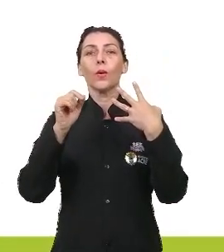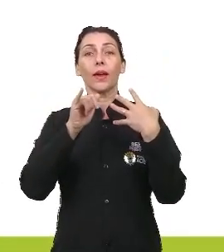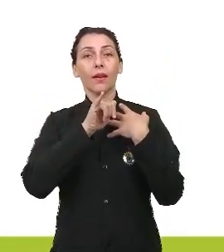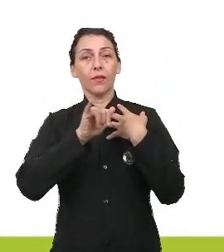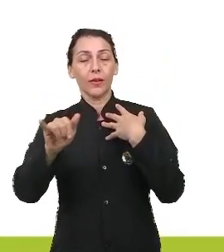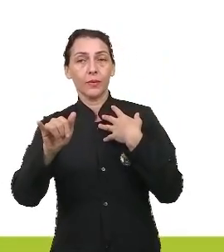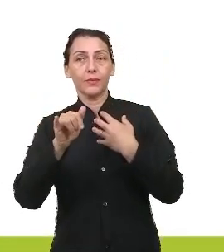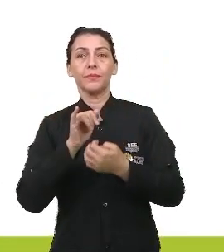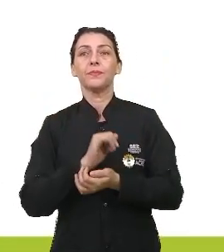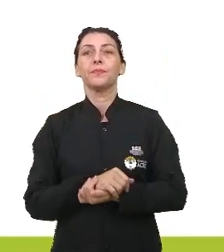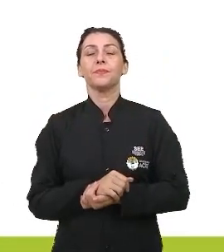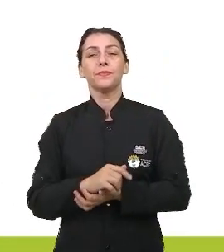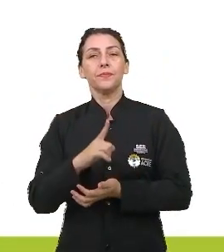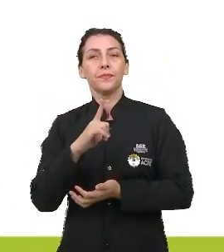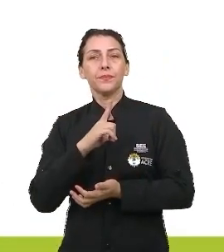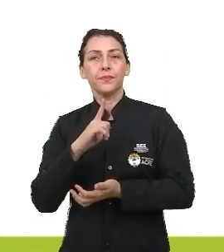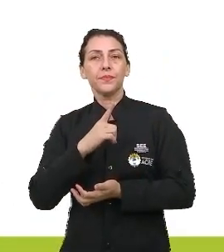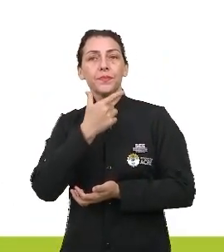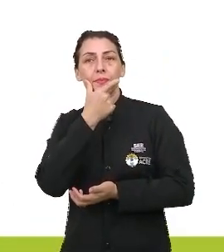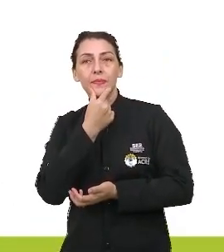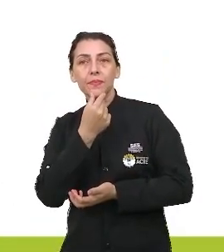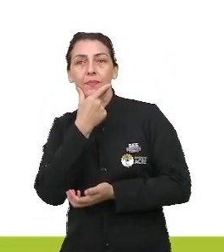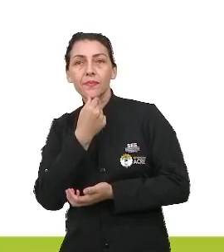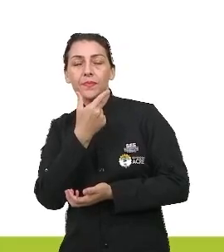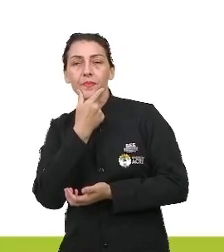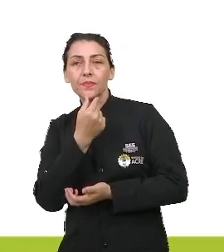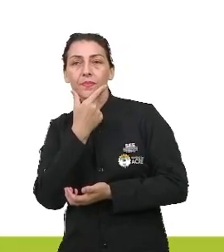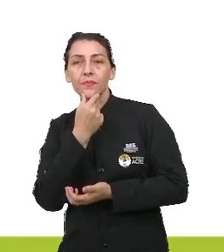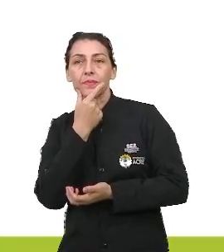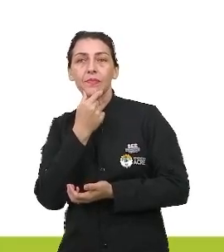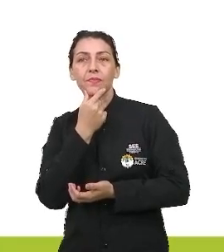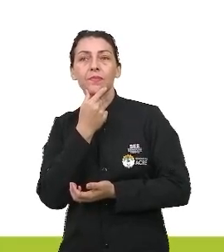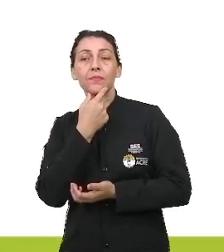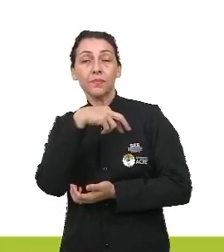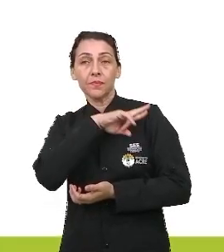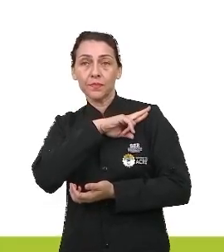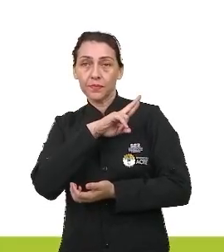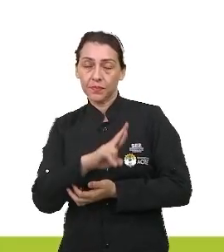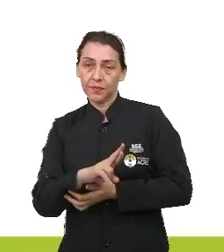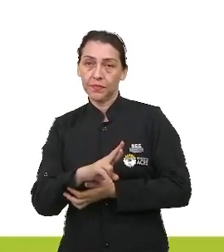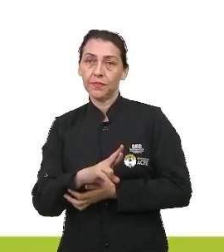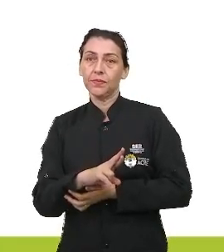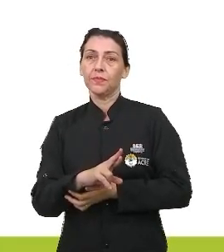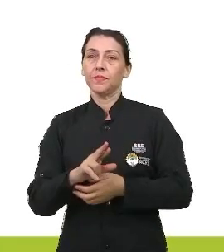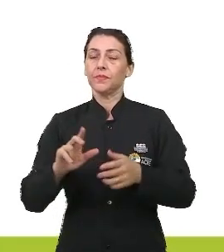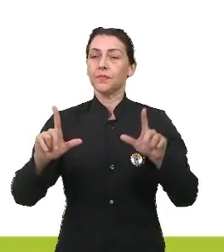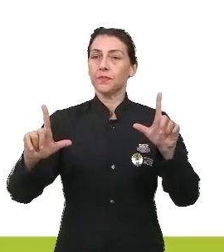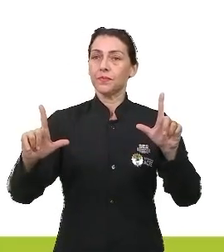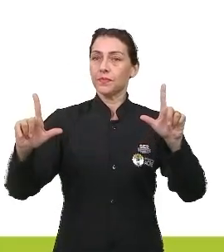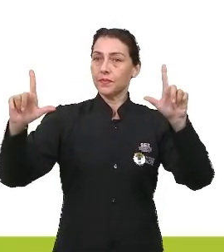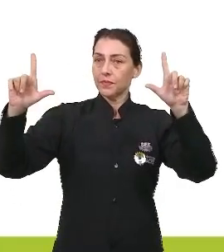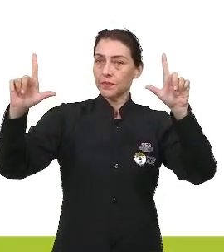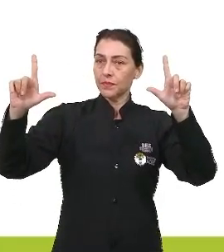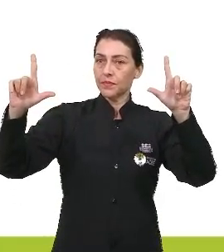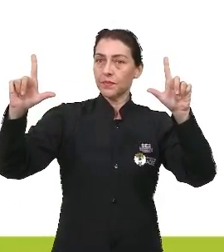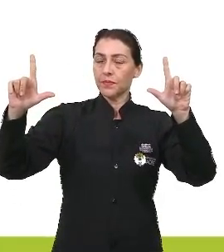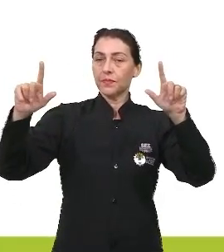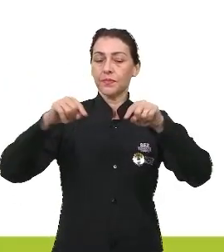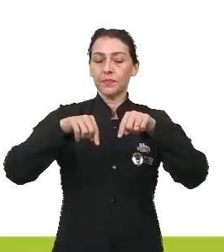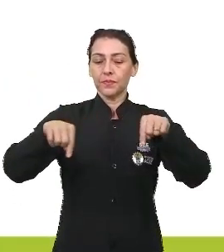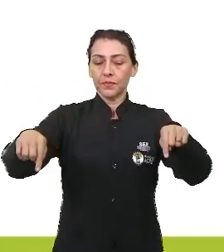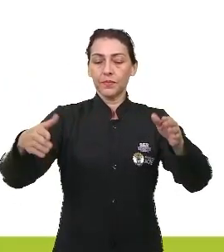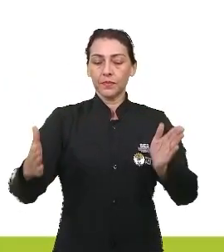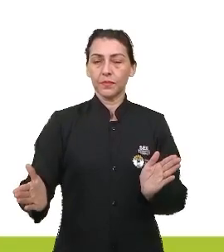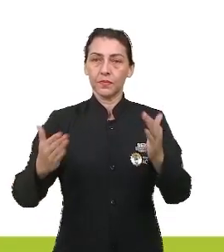dizer. E temos aí o homem do lado direito representado, a figura de um homem segurando uma caixa, um